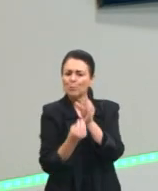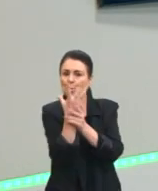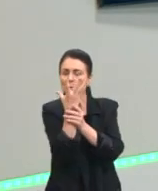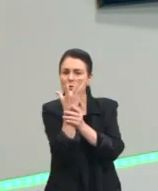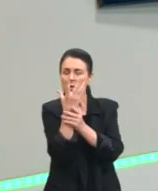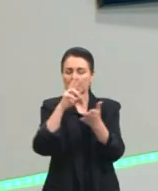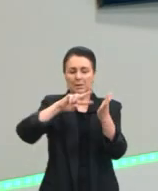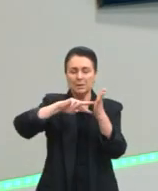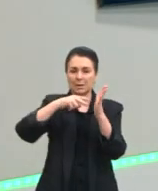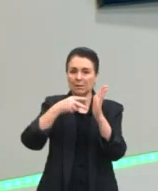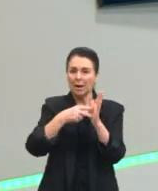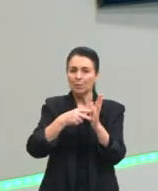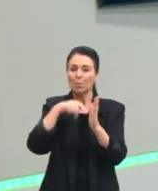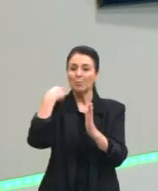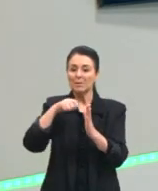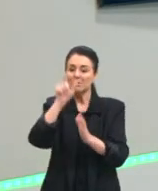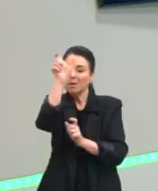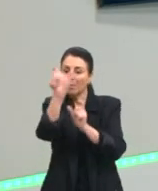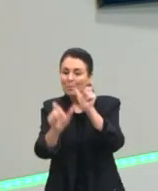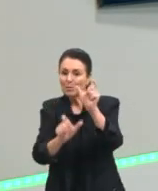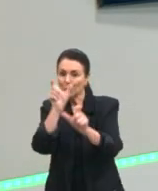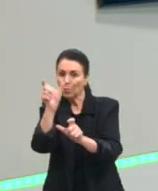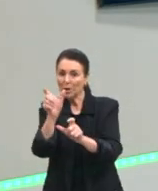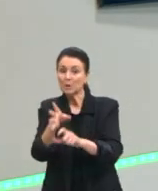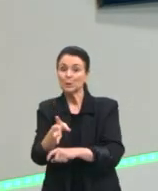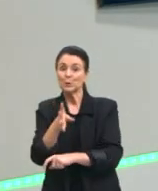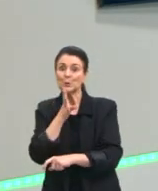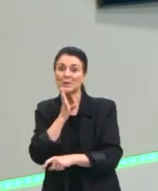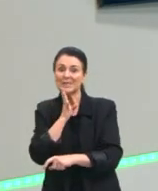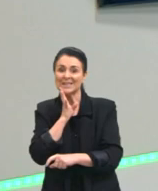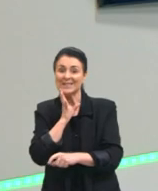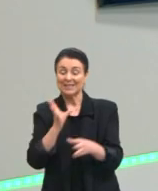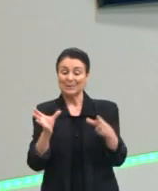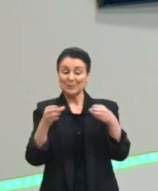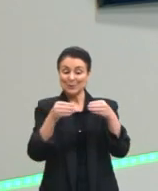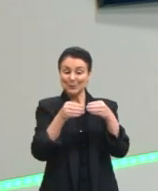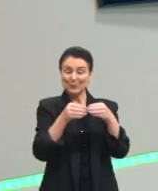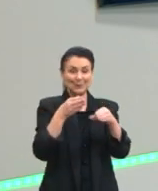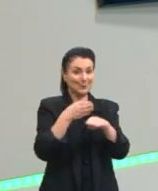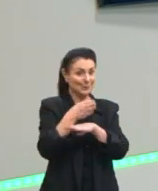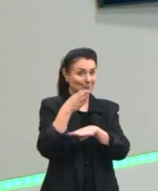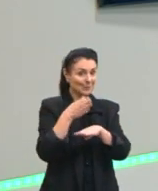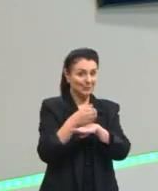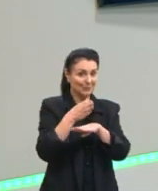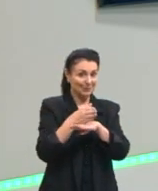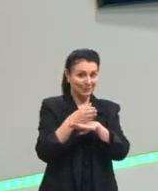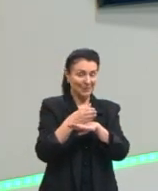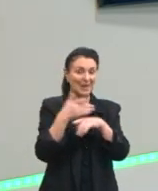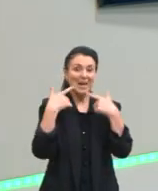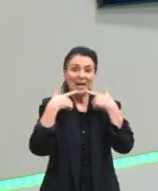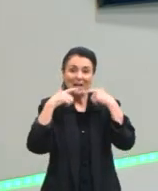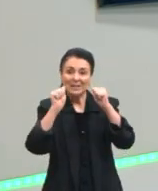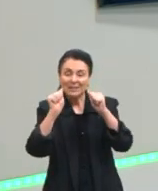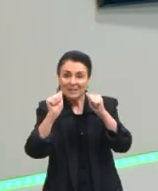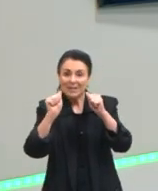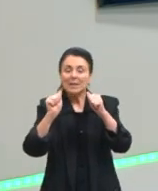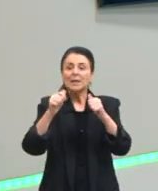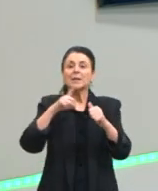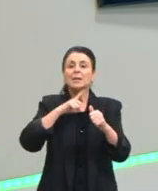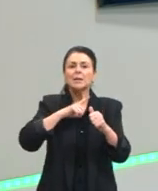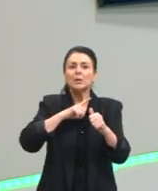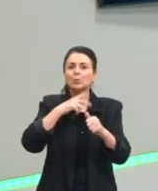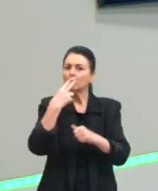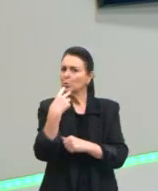preciso que essas pessoas pertençam a esse mesmo grupo e que essas pessoas conheçam as ferramentas linguísticas que um determinado